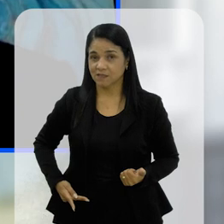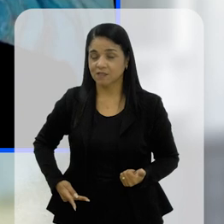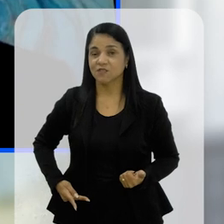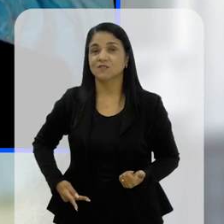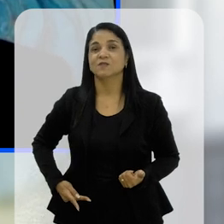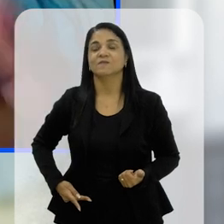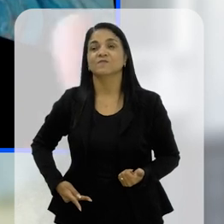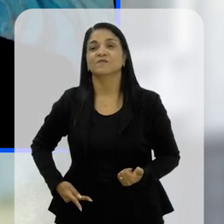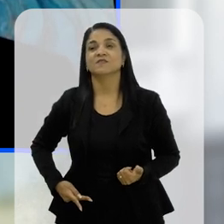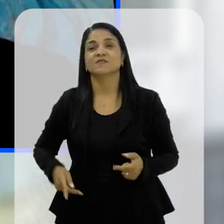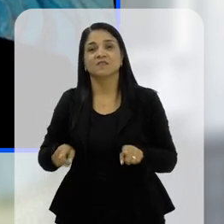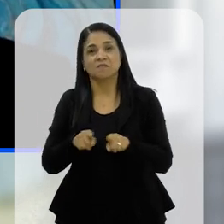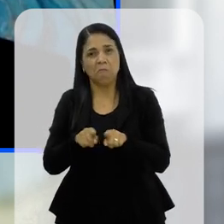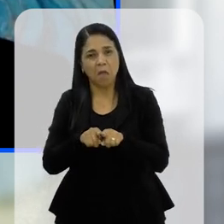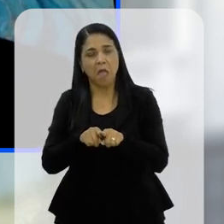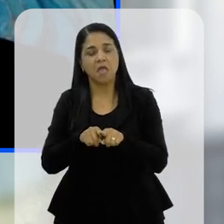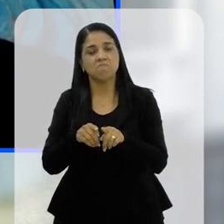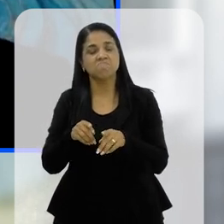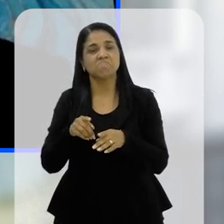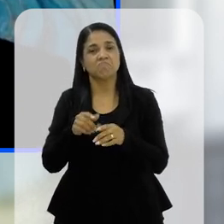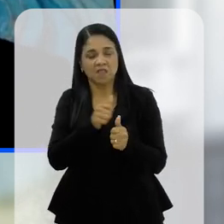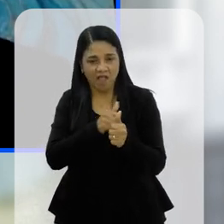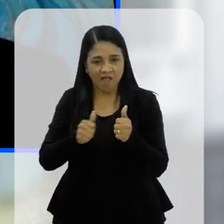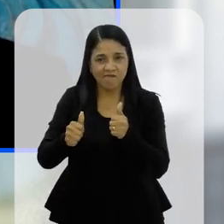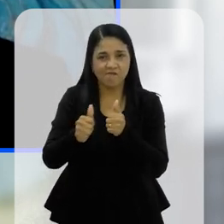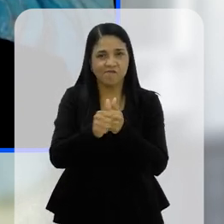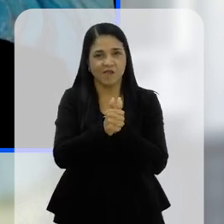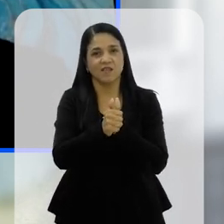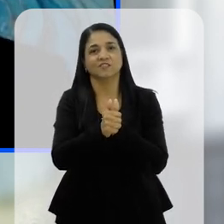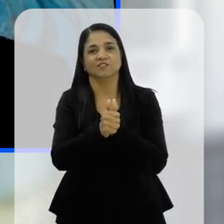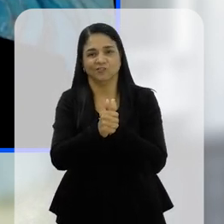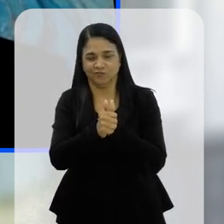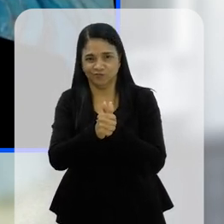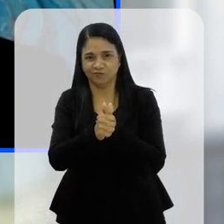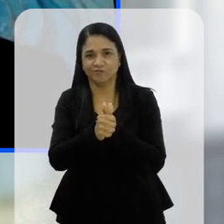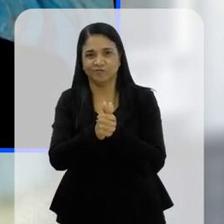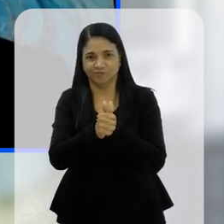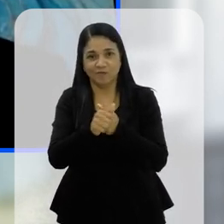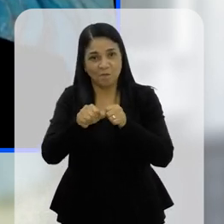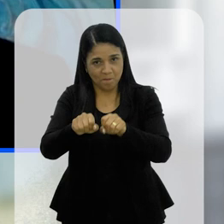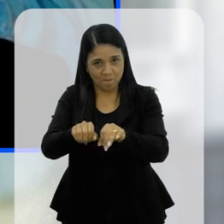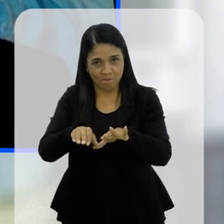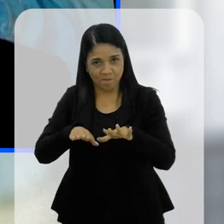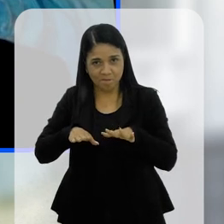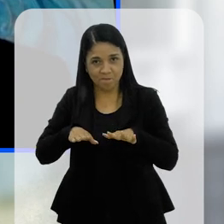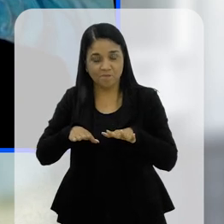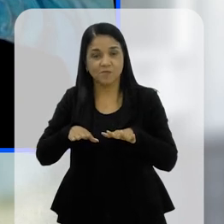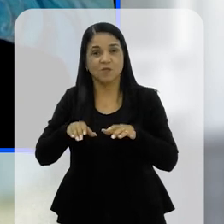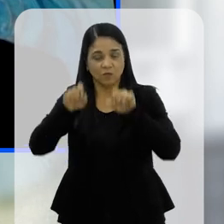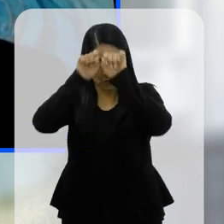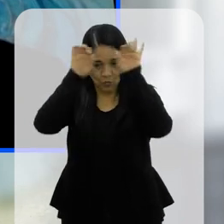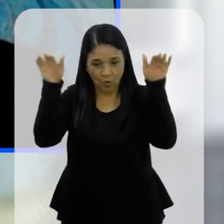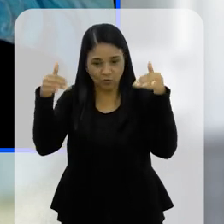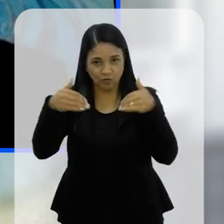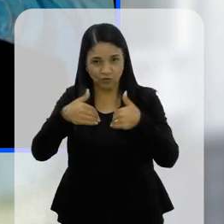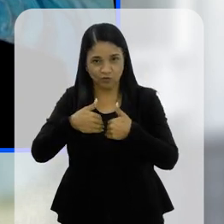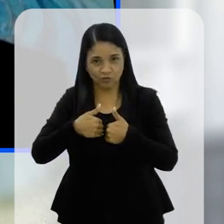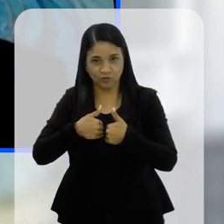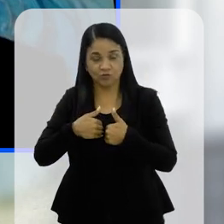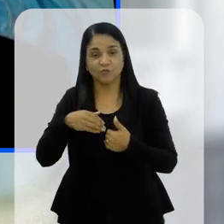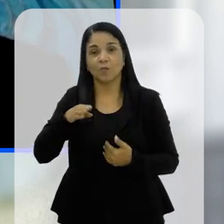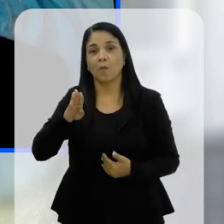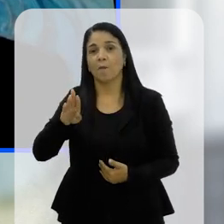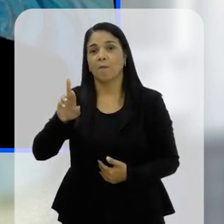graças a Deus e está presidindo aí a frente dessa frente parlamentar do autismo, o